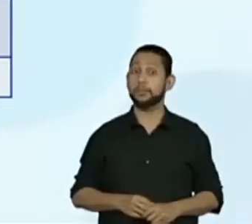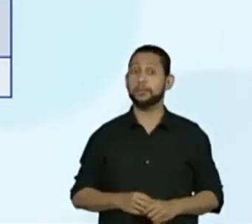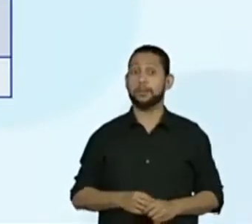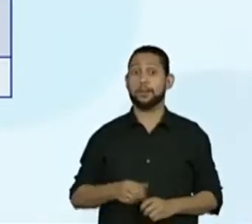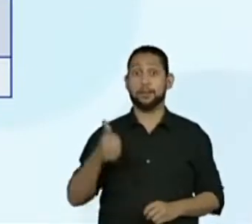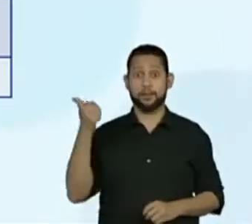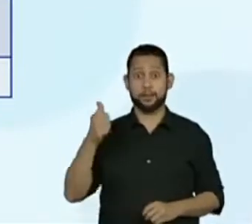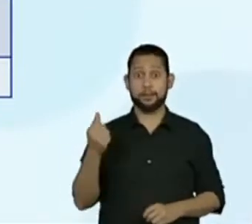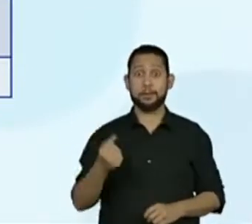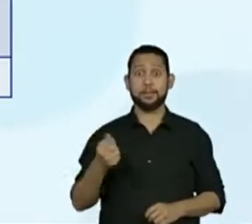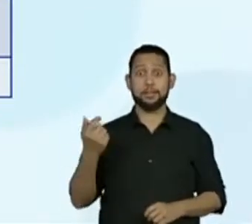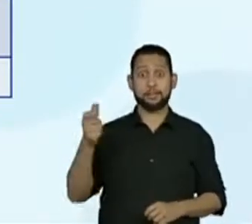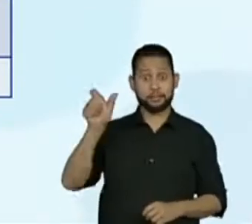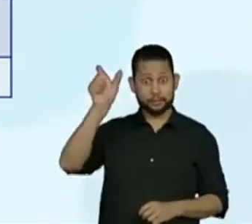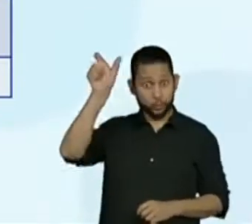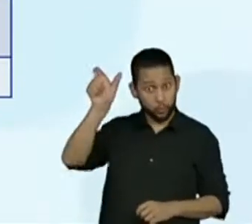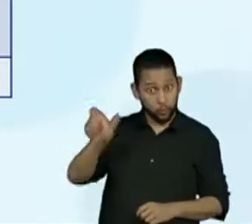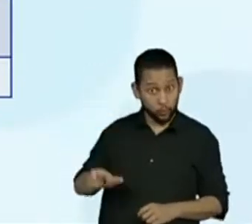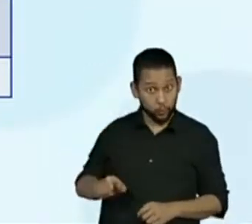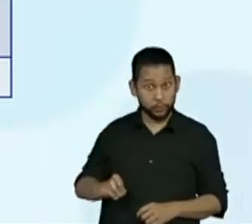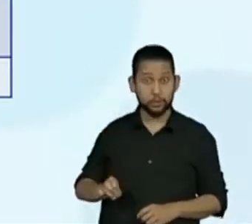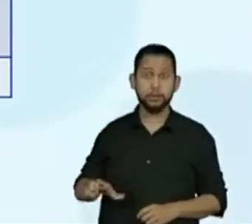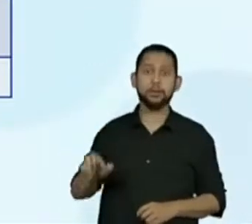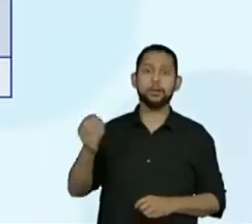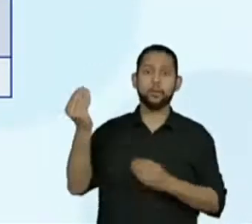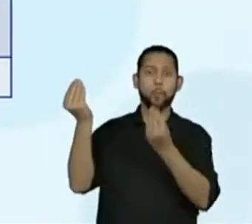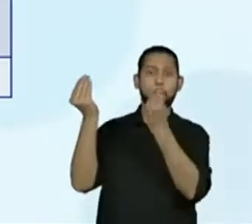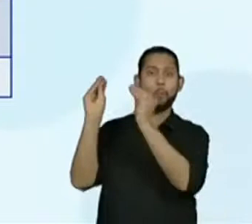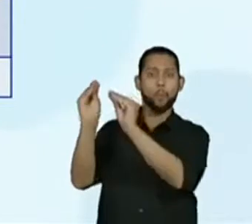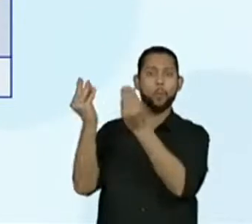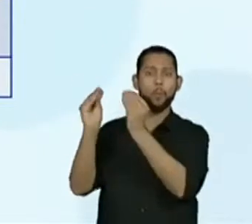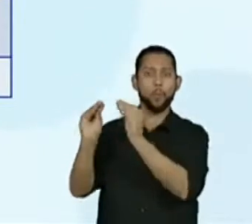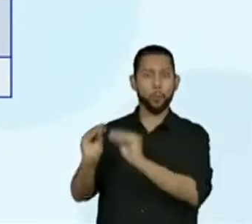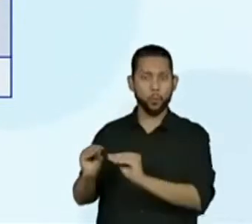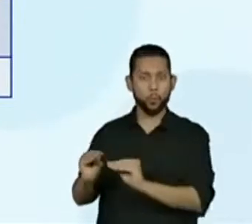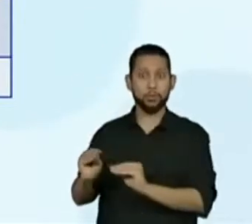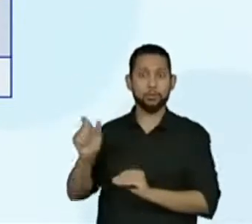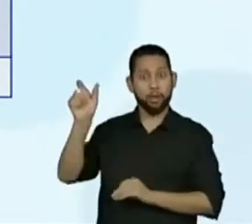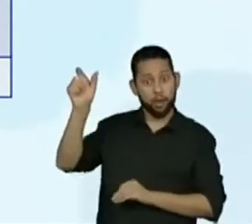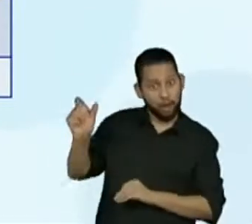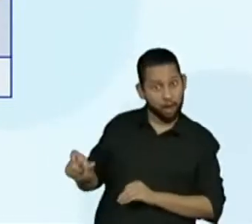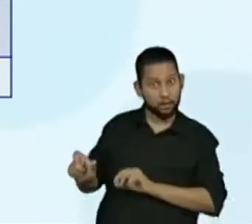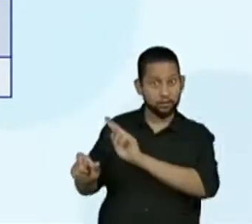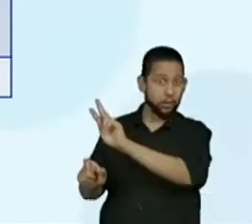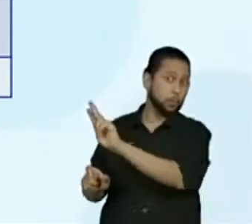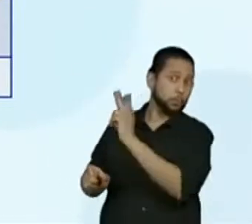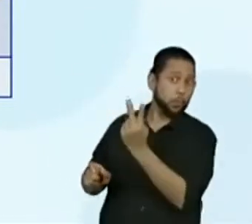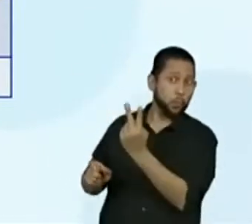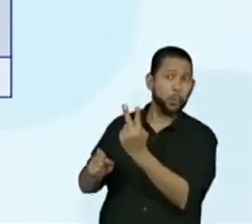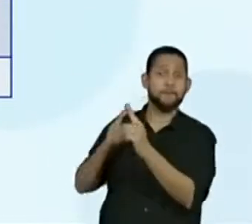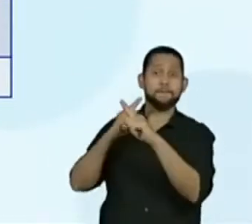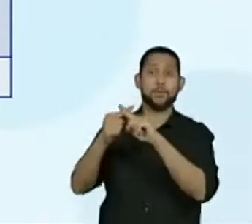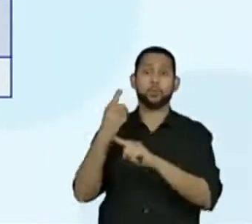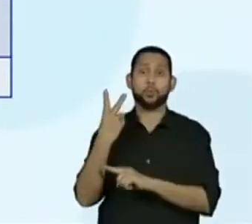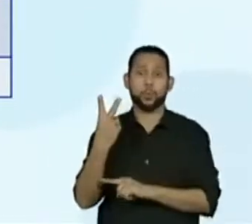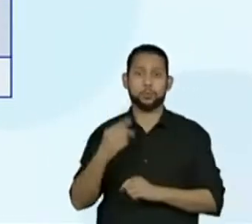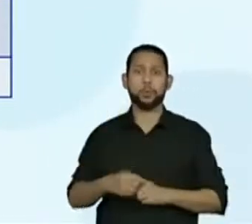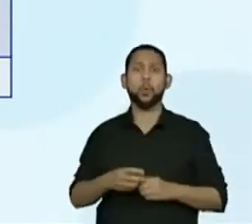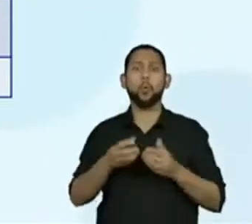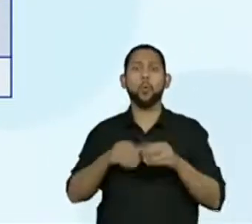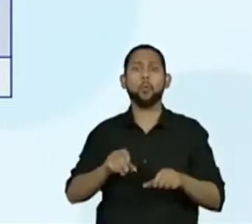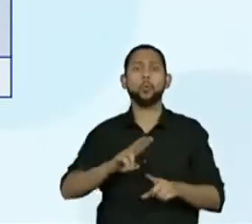segunda coluna da tabela, nós vamos completar com vezes 2. Então, nós vamos dobrar a quantidade de ovos,